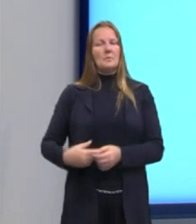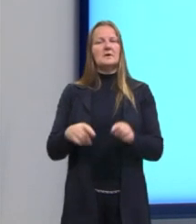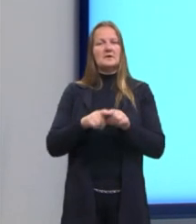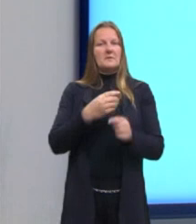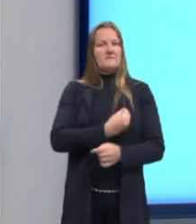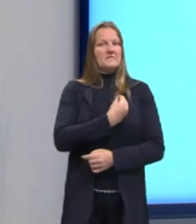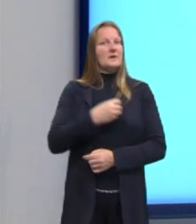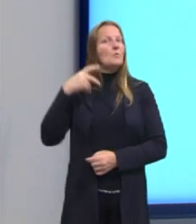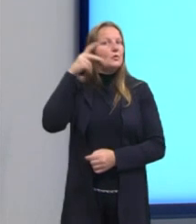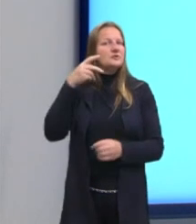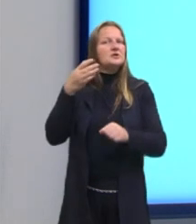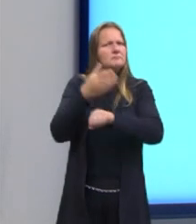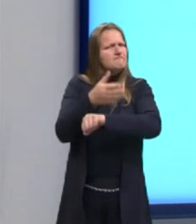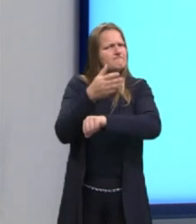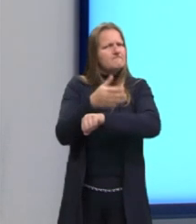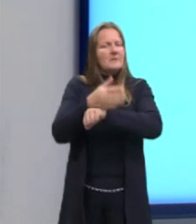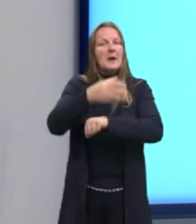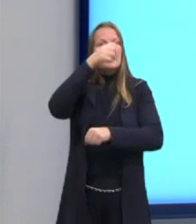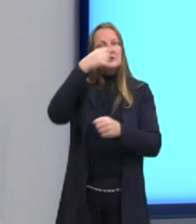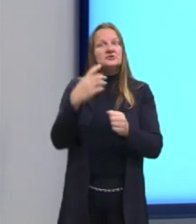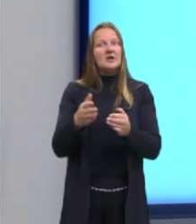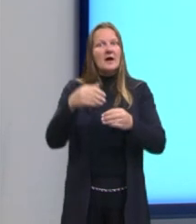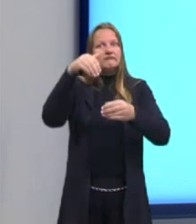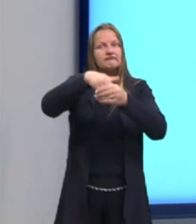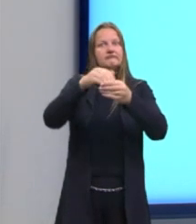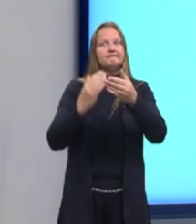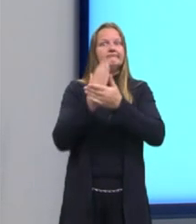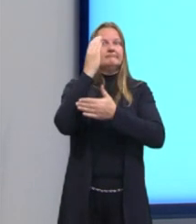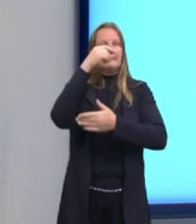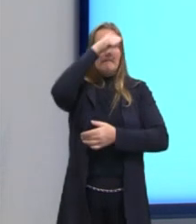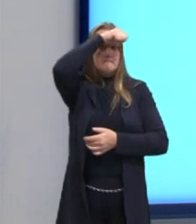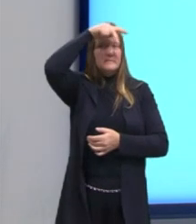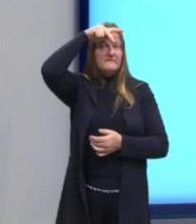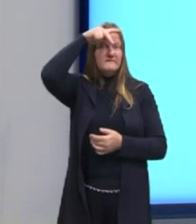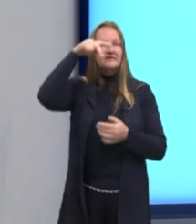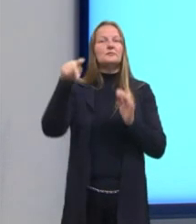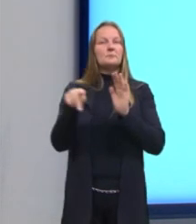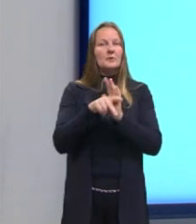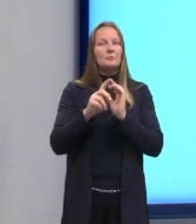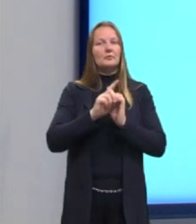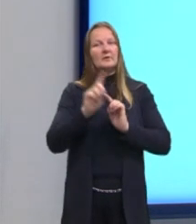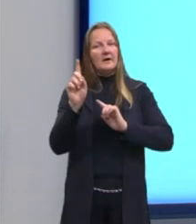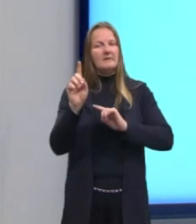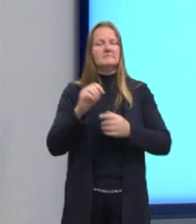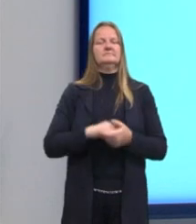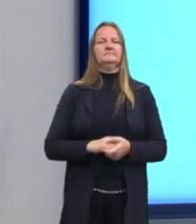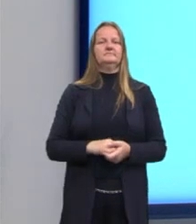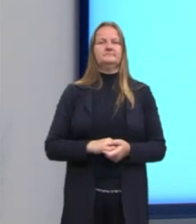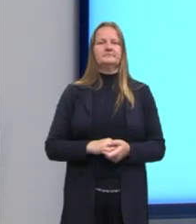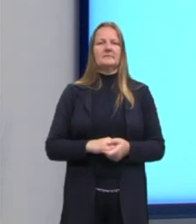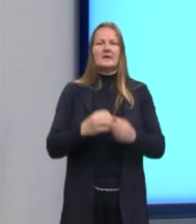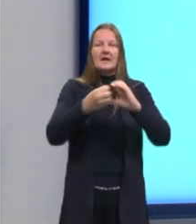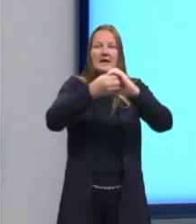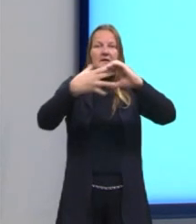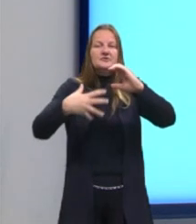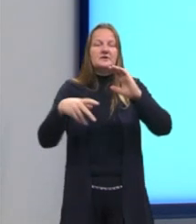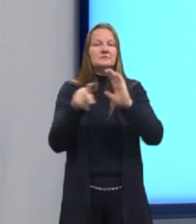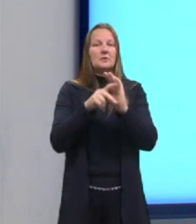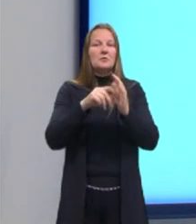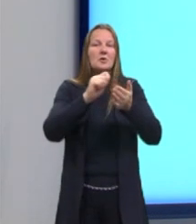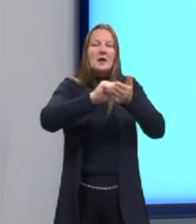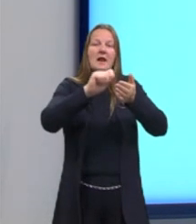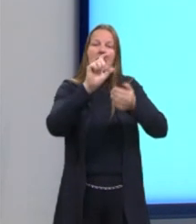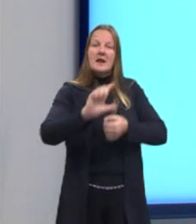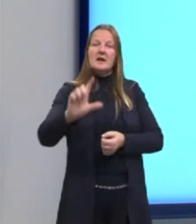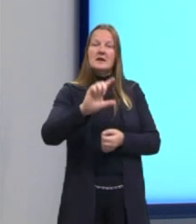política, até porque ele foi prefeito de uma cidade. A obra dele, então, vai apresentar como características principais, né, se a gente vai falar de uma questão